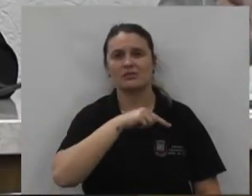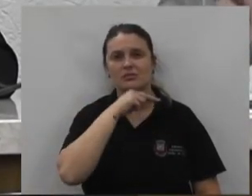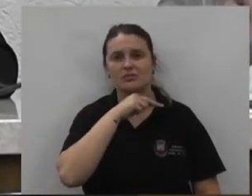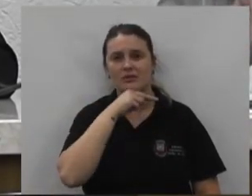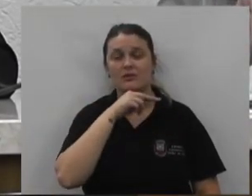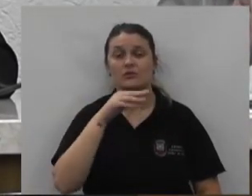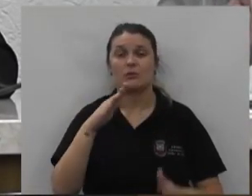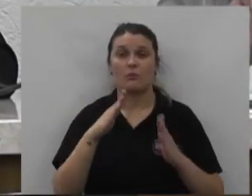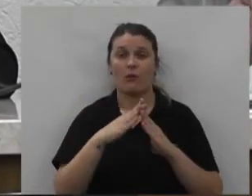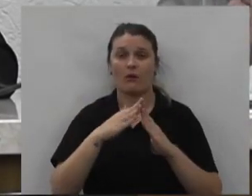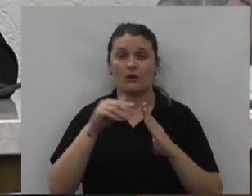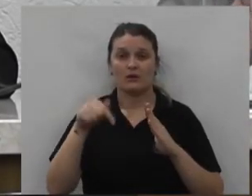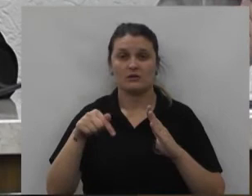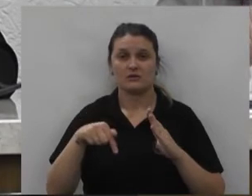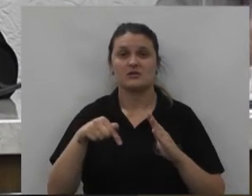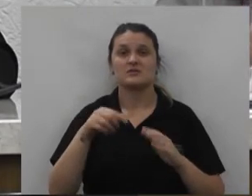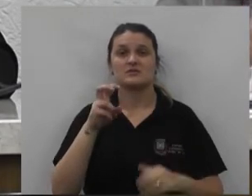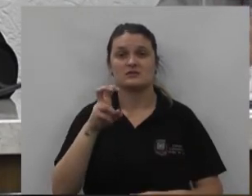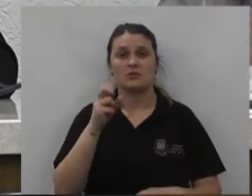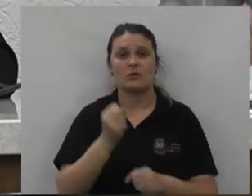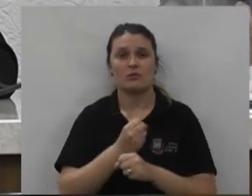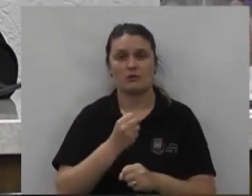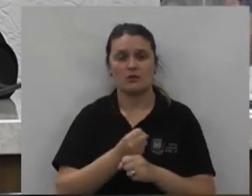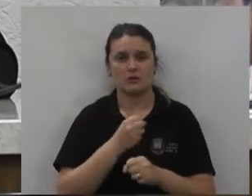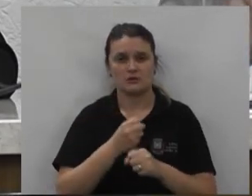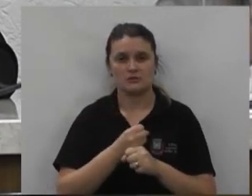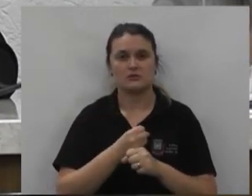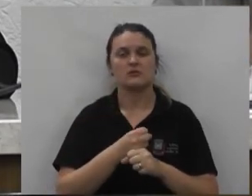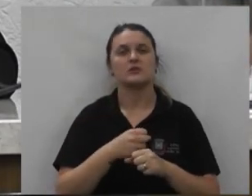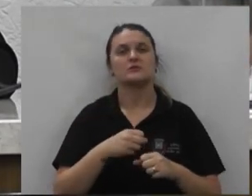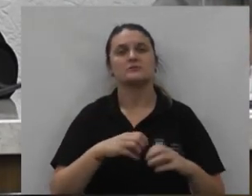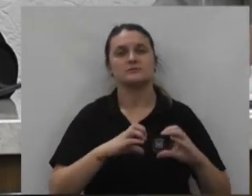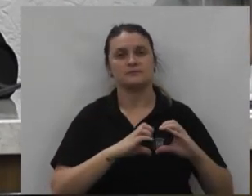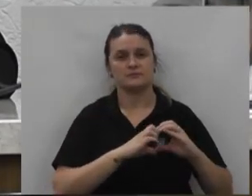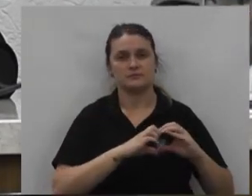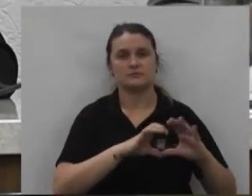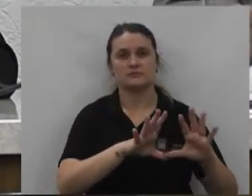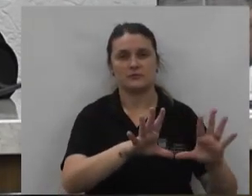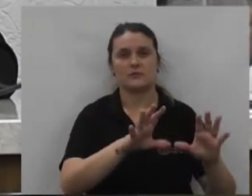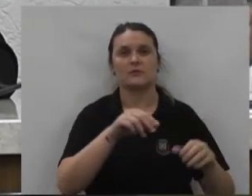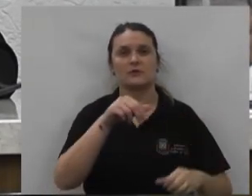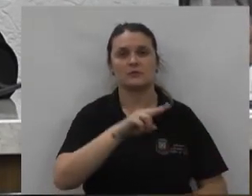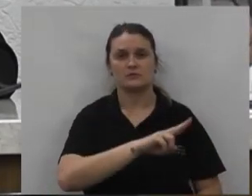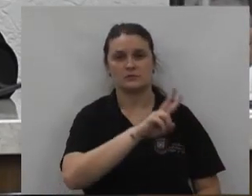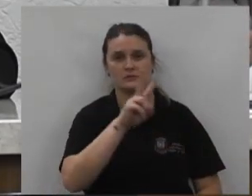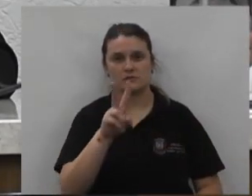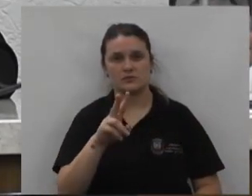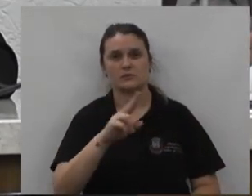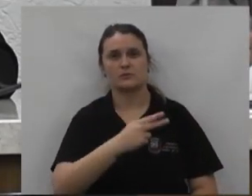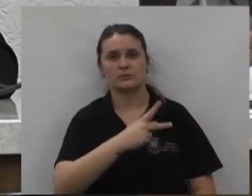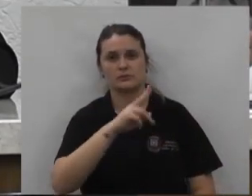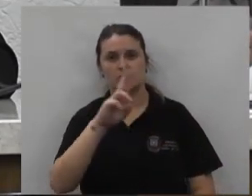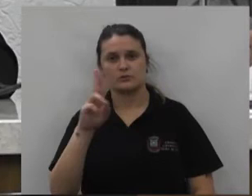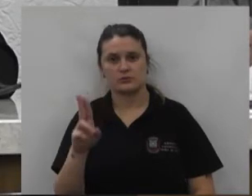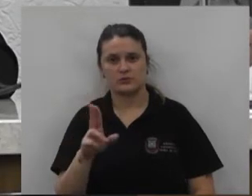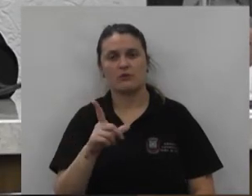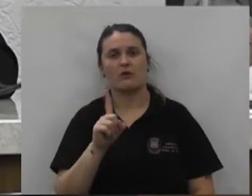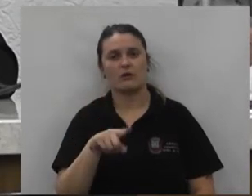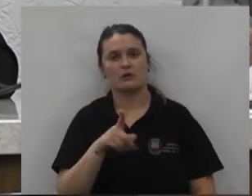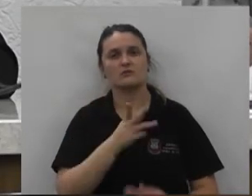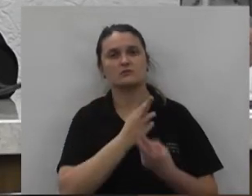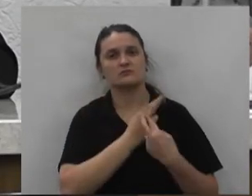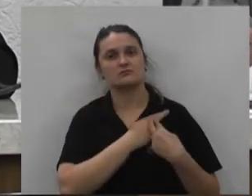em nossa cidade há mais de cinco anos preside as igrejas da Assembleia de Deus de União da Vitória e de Porto União sendo